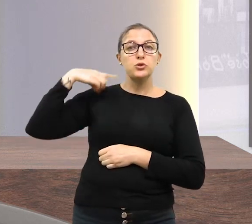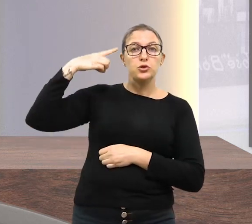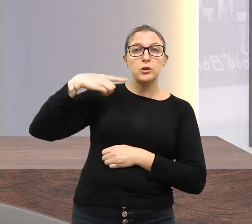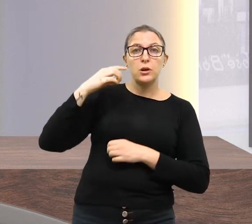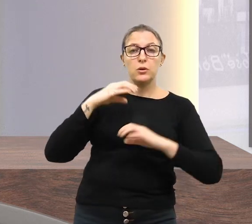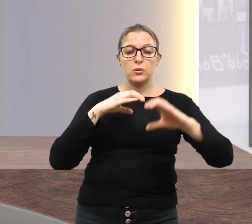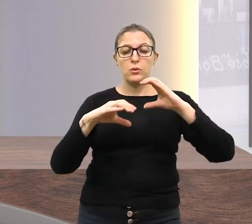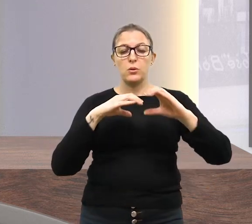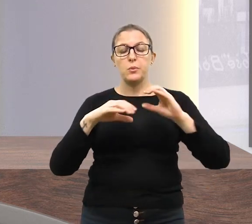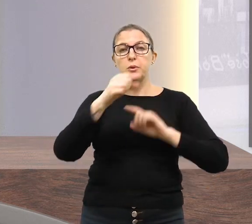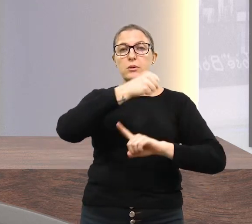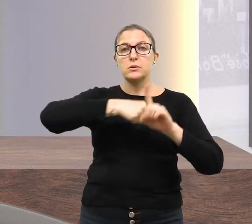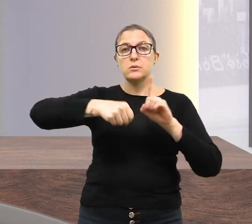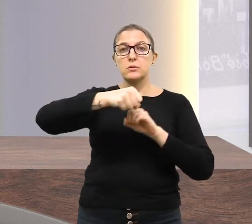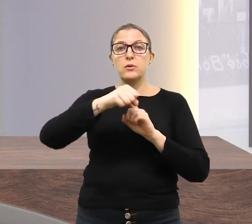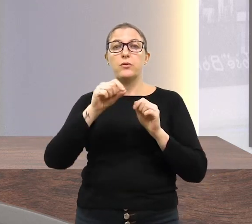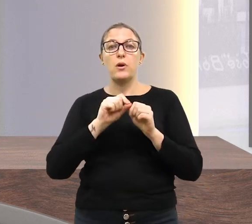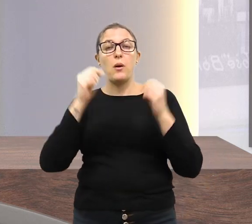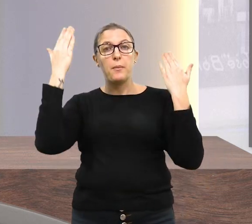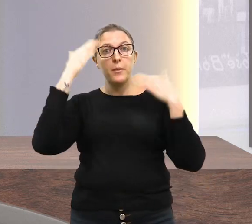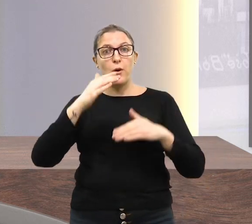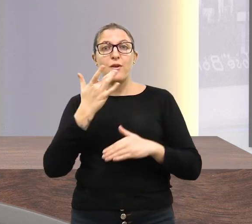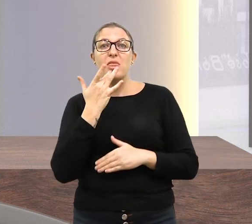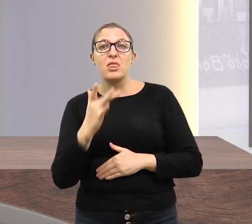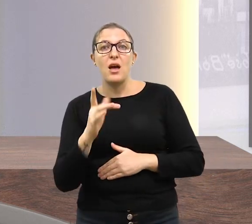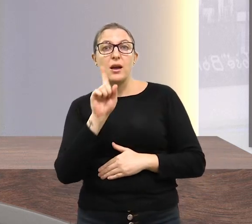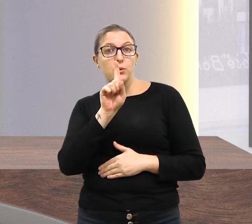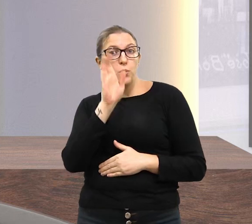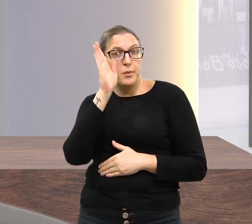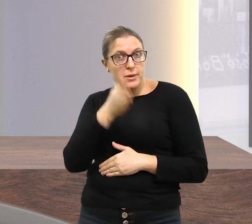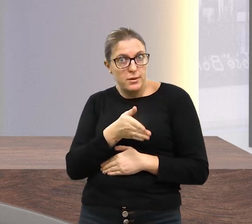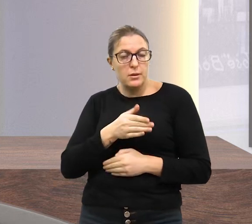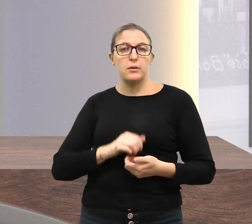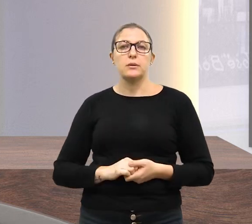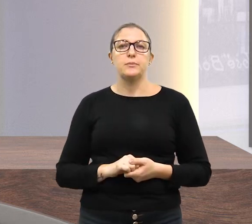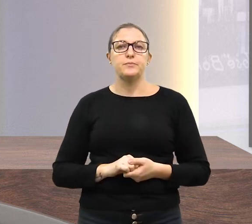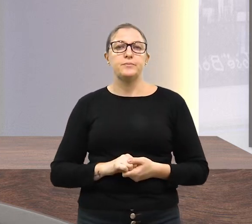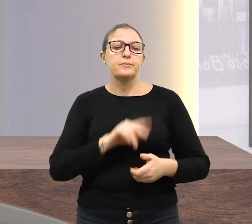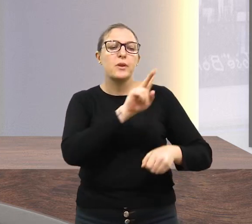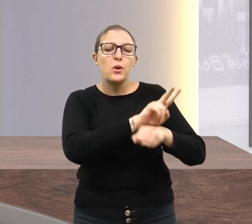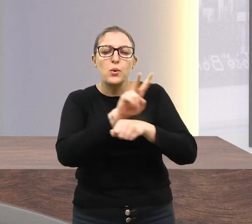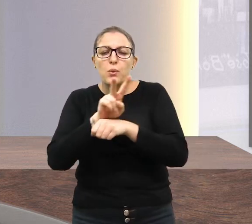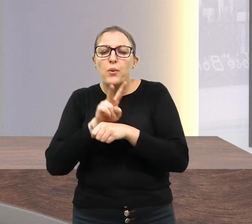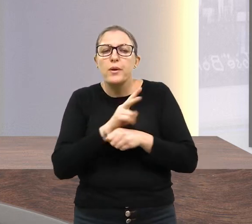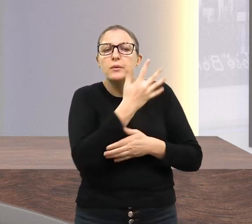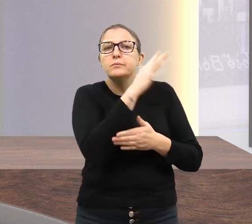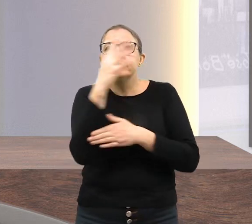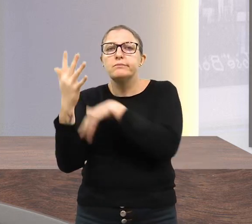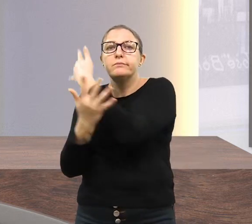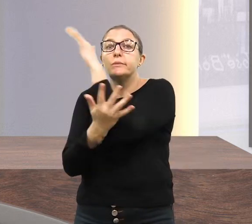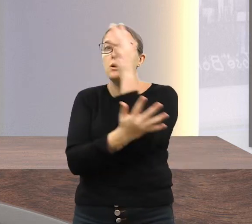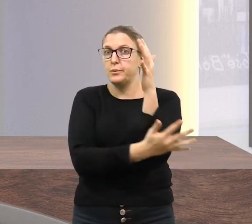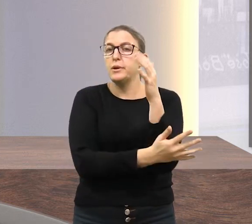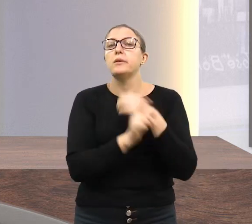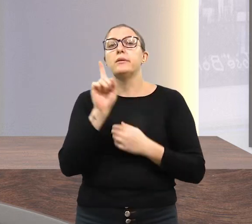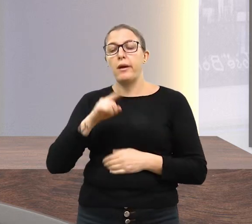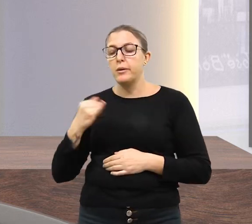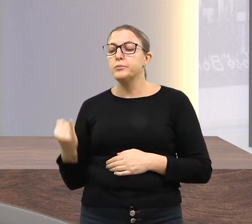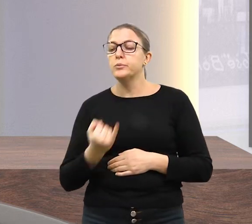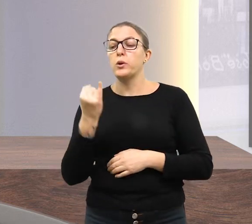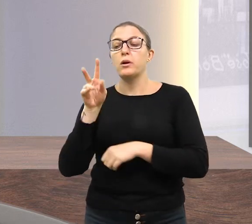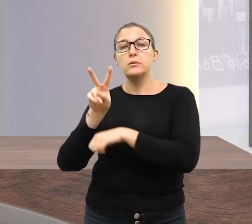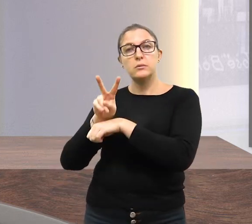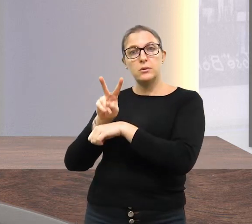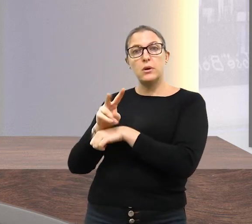farão a prova à tarde, à 1h30. Cuidar do meio ambiente é uma questão de preservação da vida no planeta.